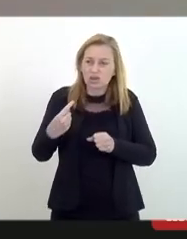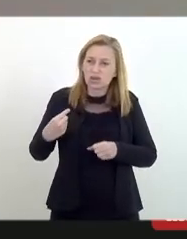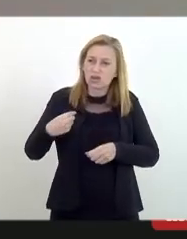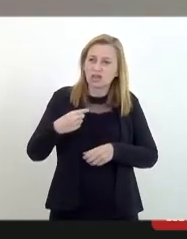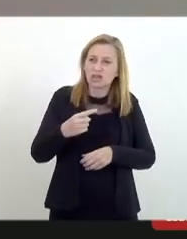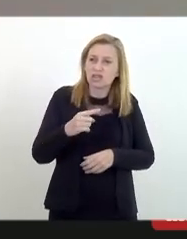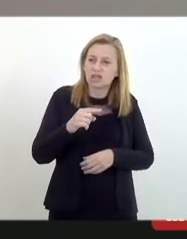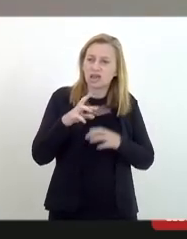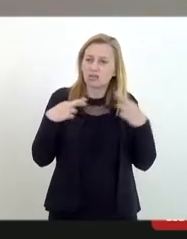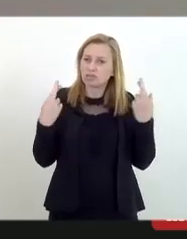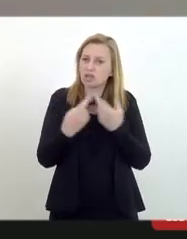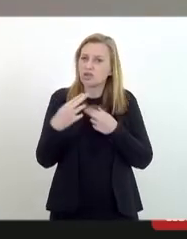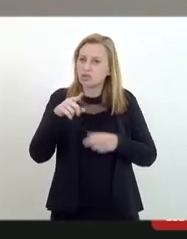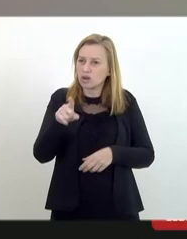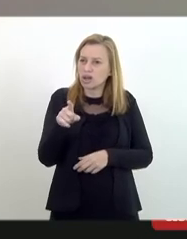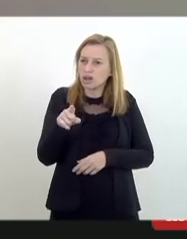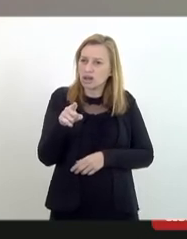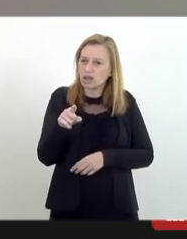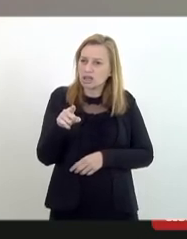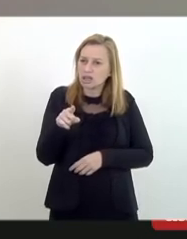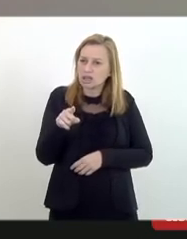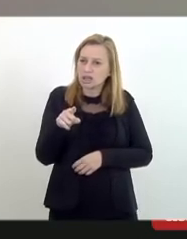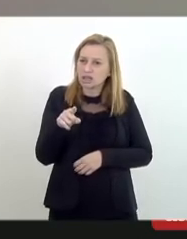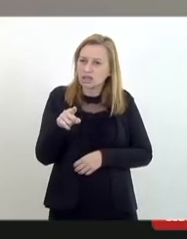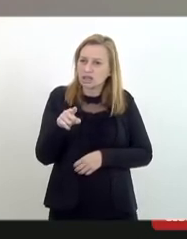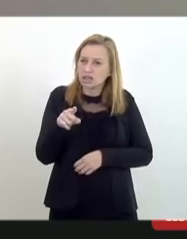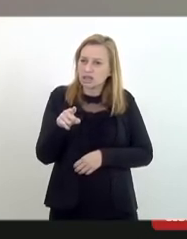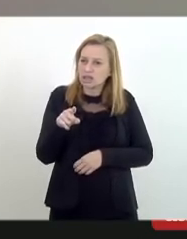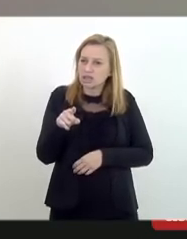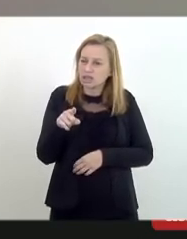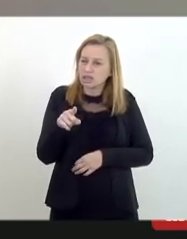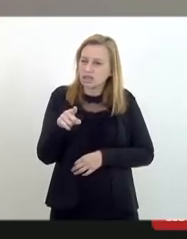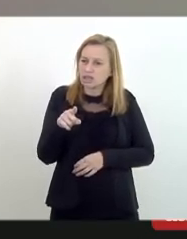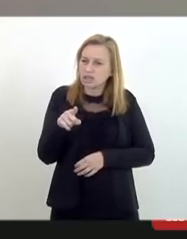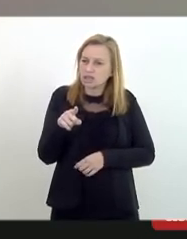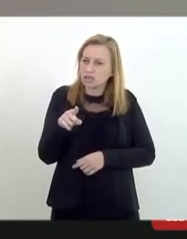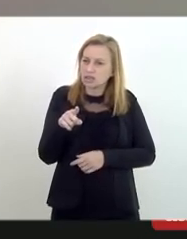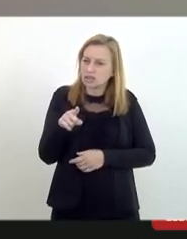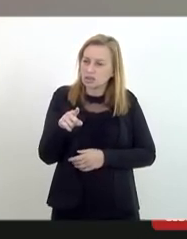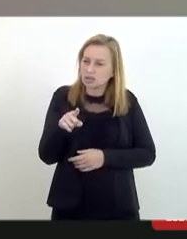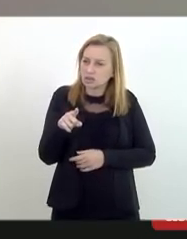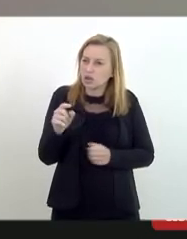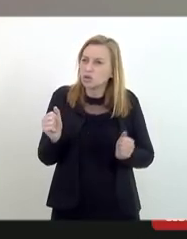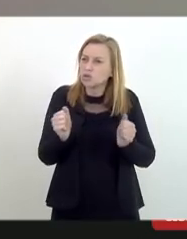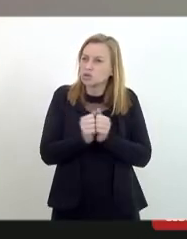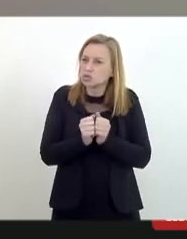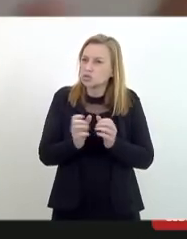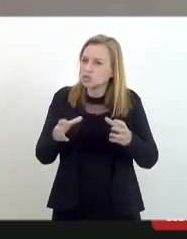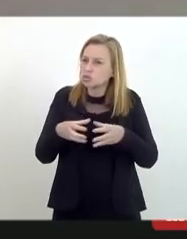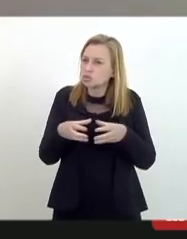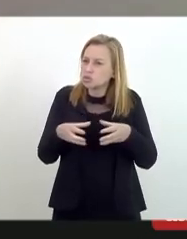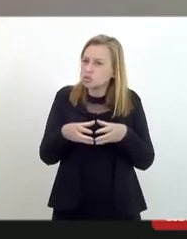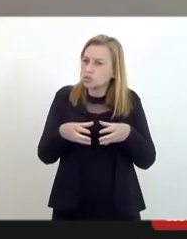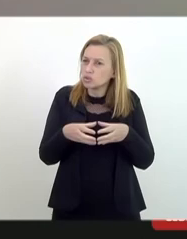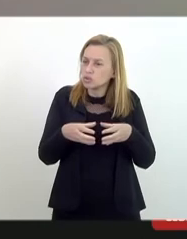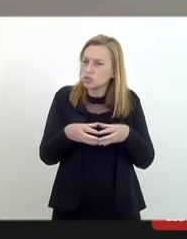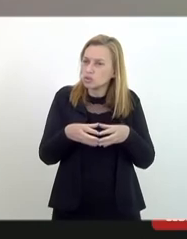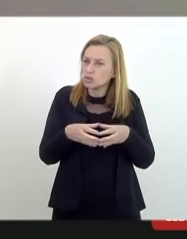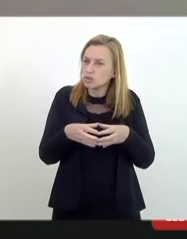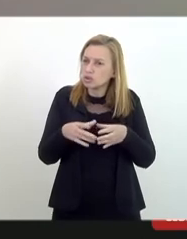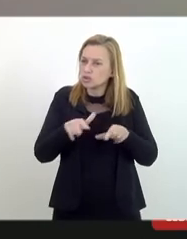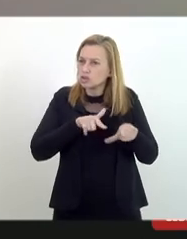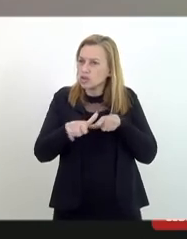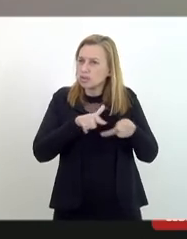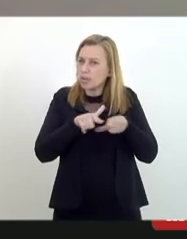e acho que sem modéstia sem modéstia qualquer aqui junto com o grupo de enfrentamento fizemos um trabalho de